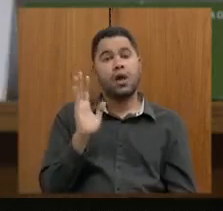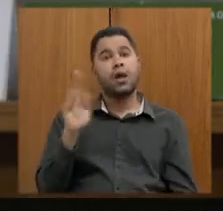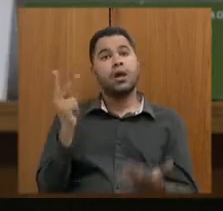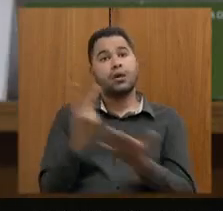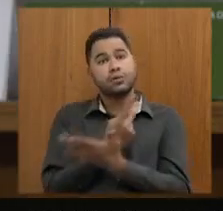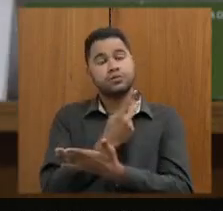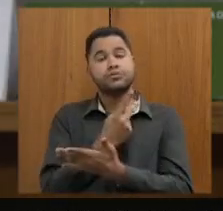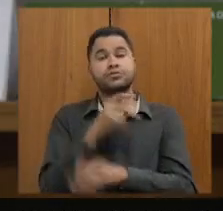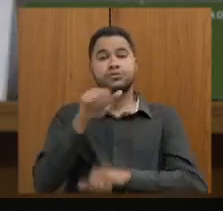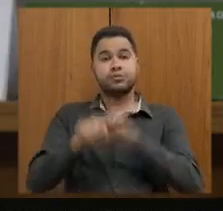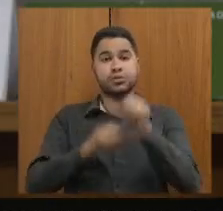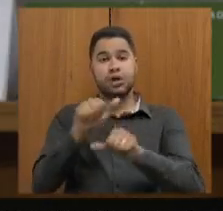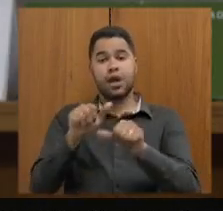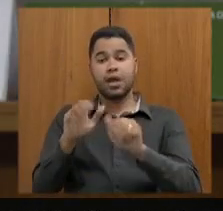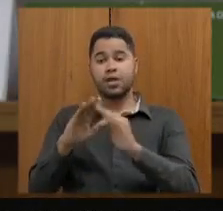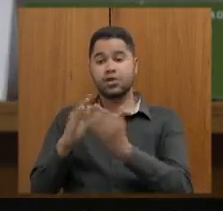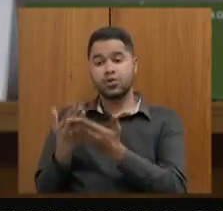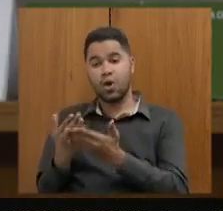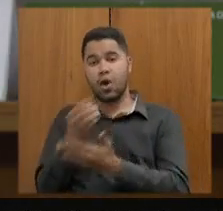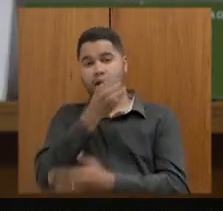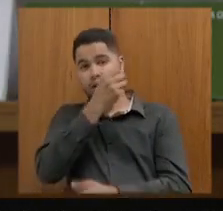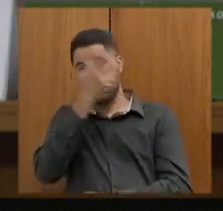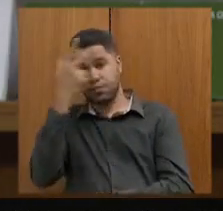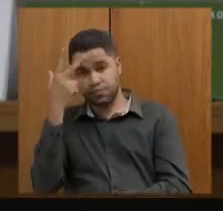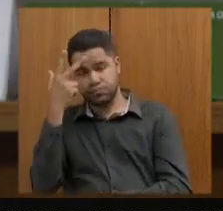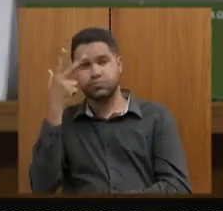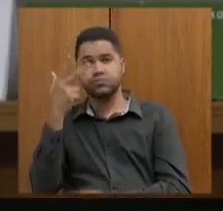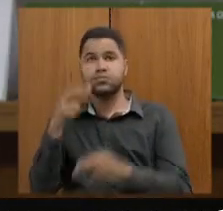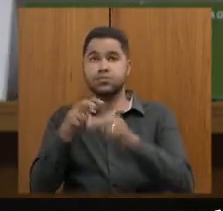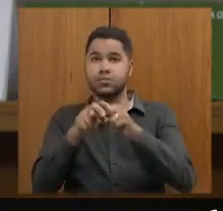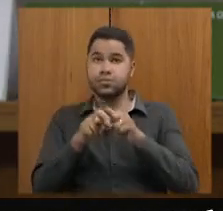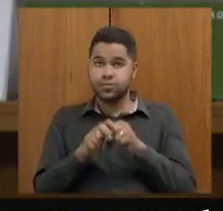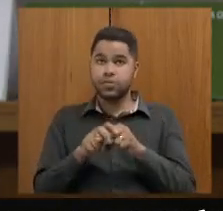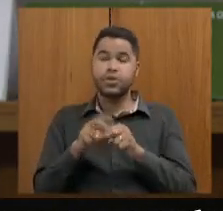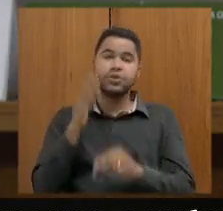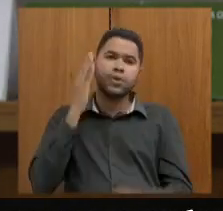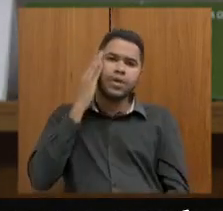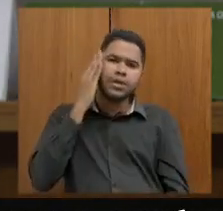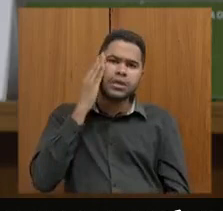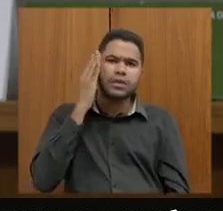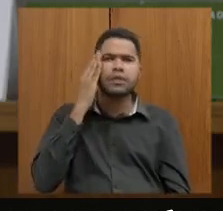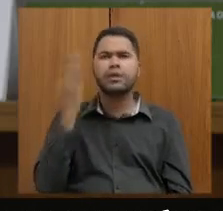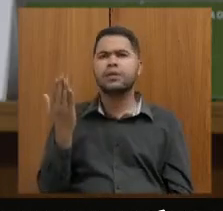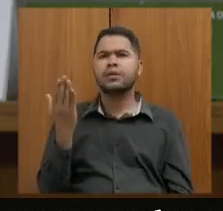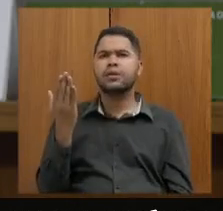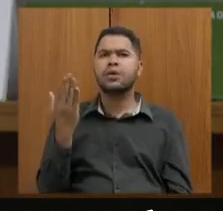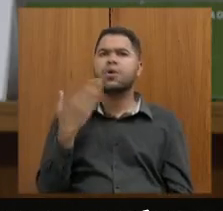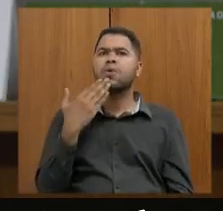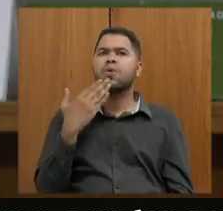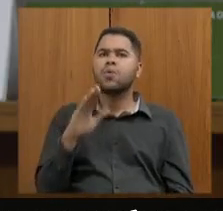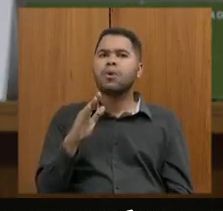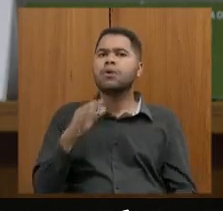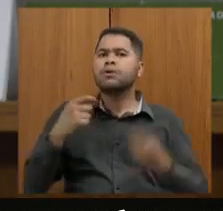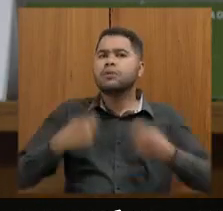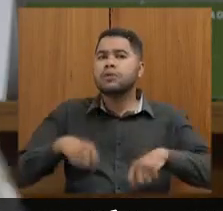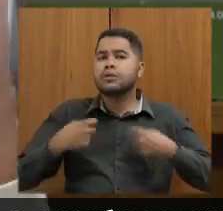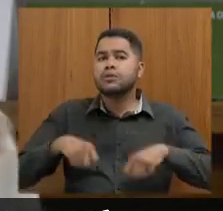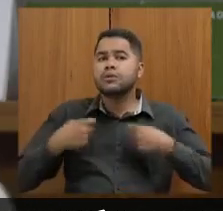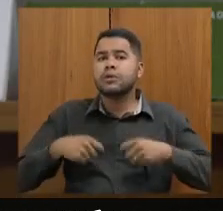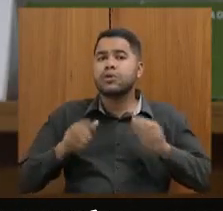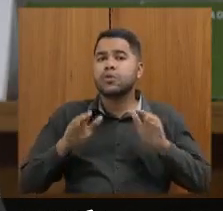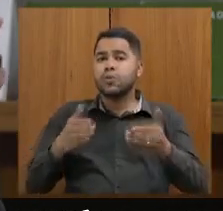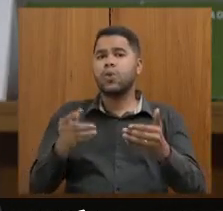a transferência dessas escolas para as redes municipais por isso que eu queria entender direitinho quais são as necessidades as